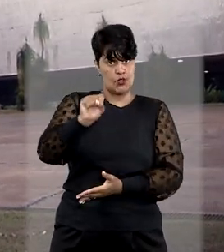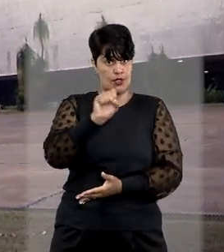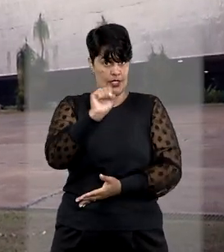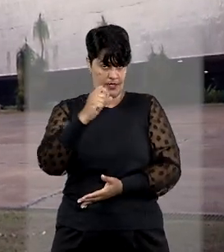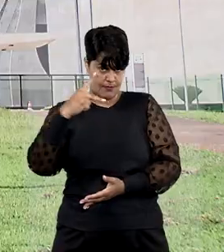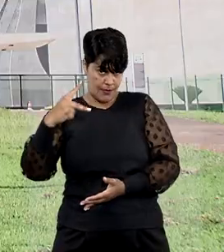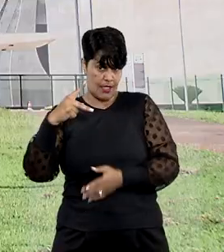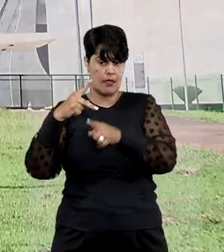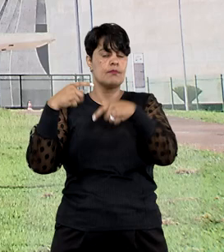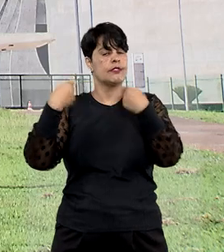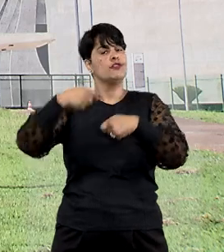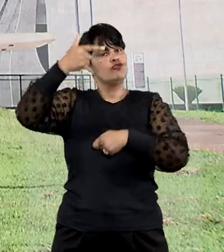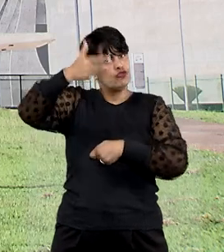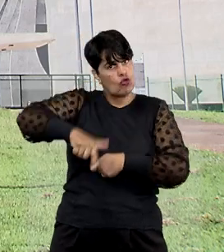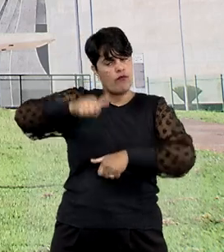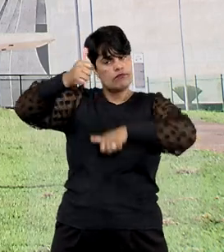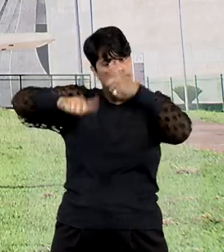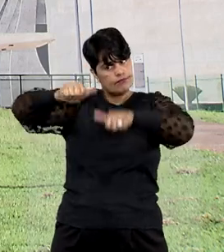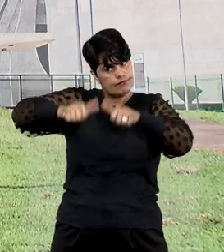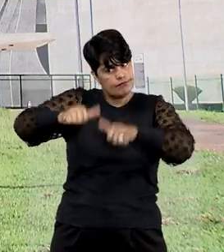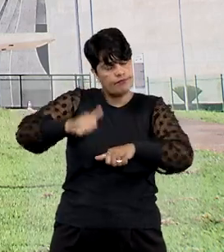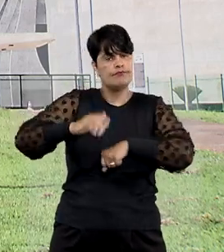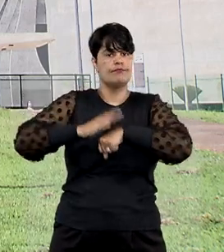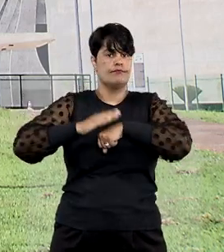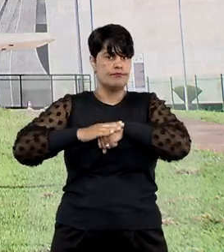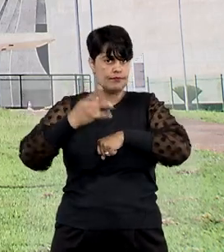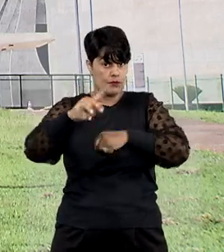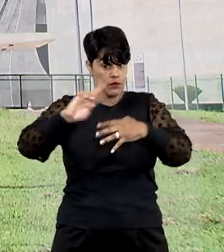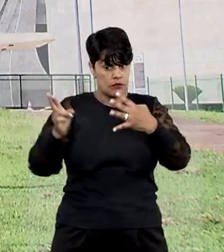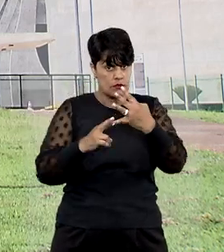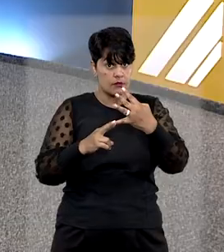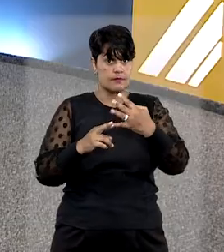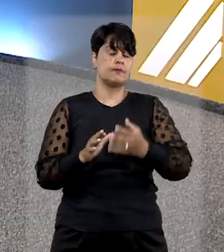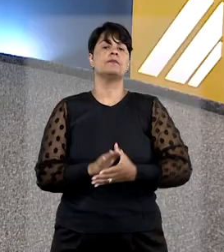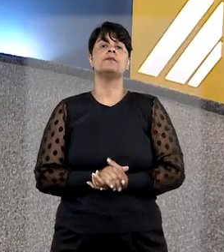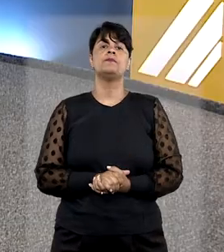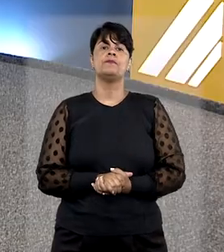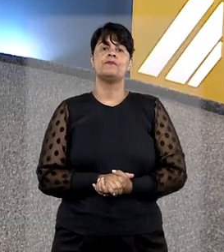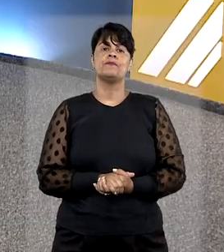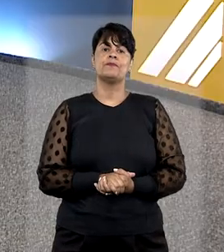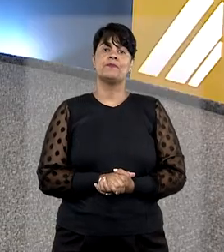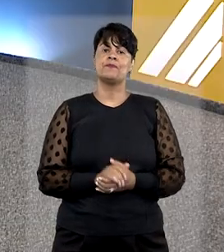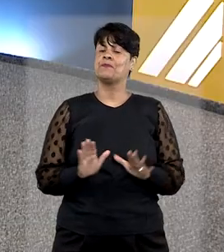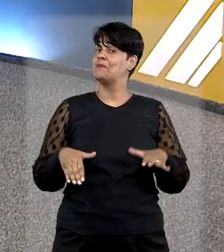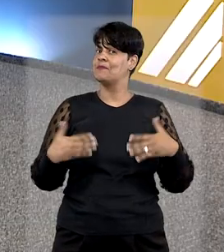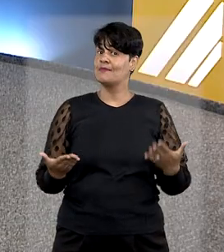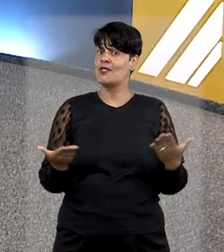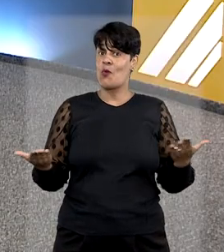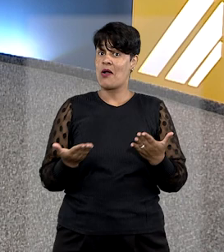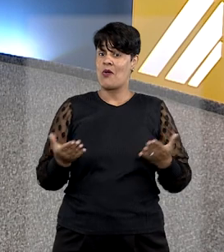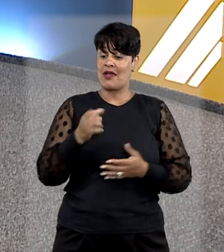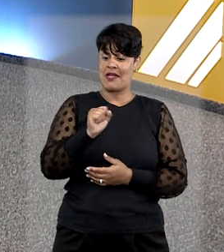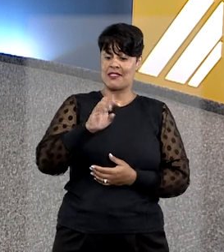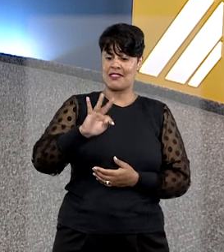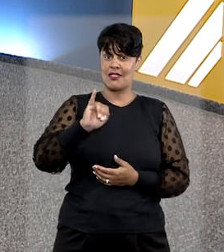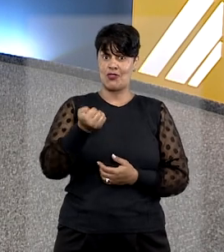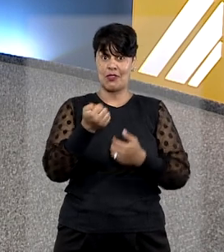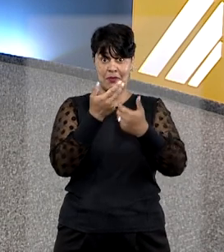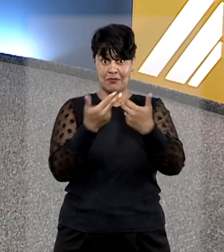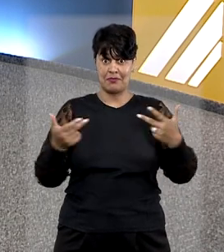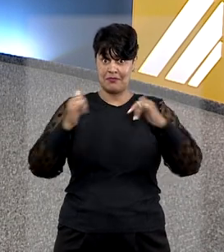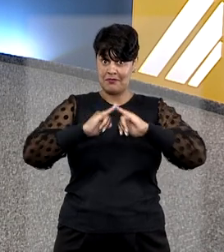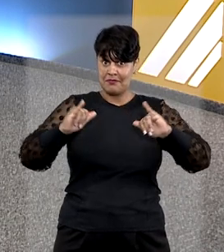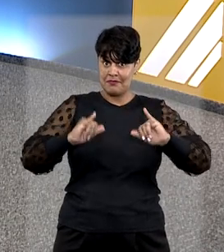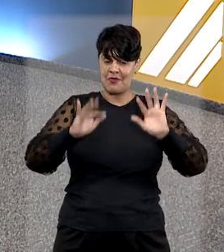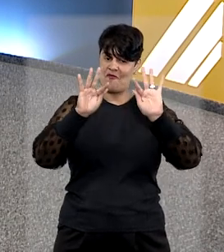reexamine o recurso do casal contra a decisão de primeiro grau. E o STJ Notícias está chegando ao